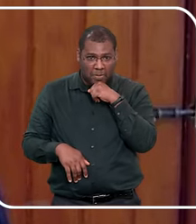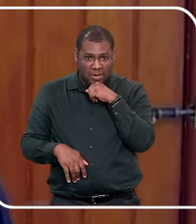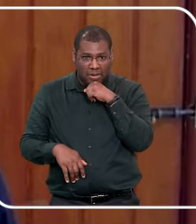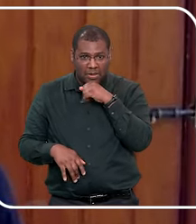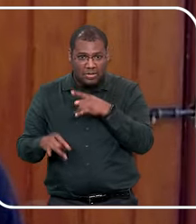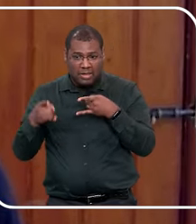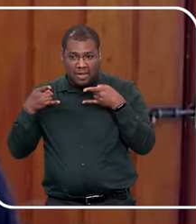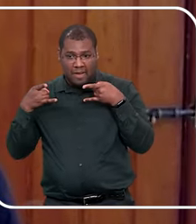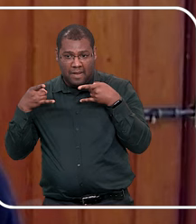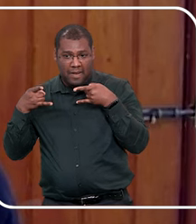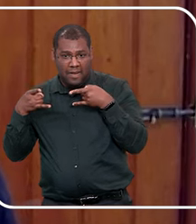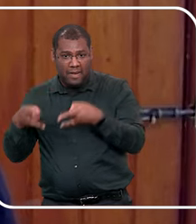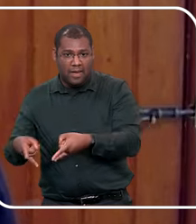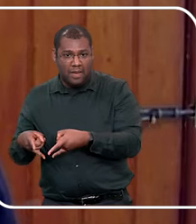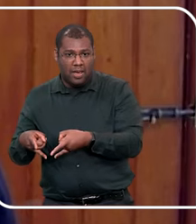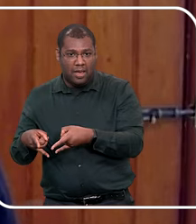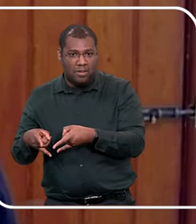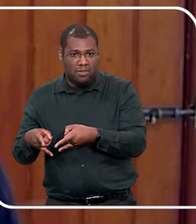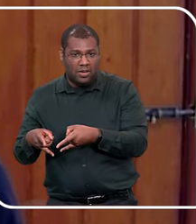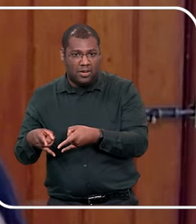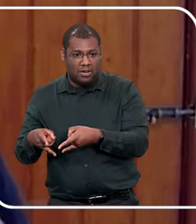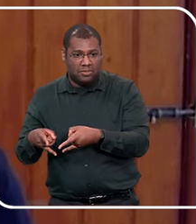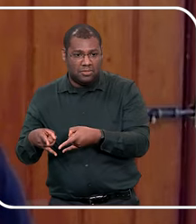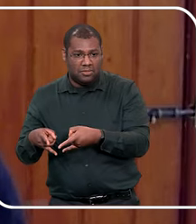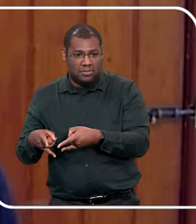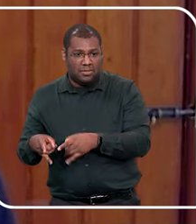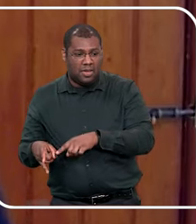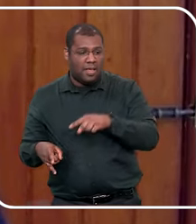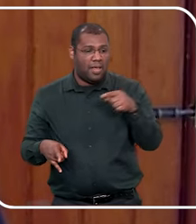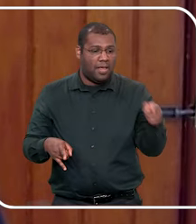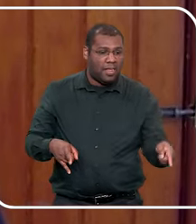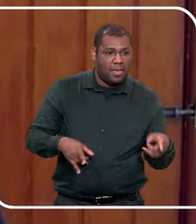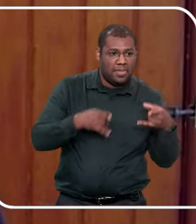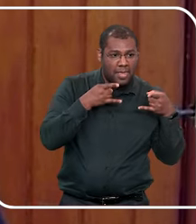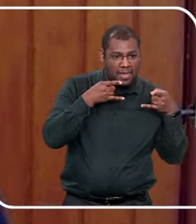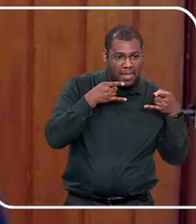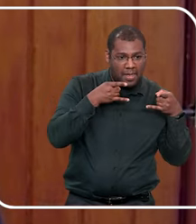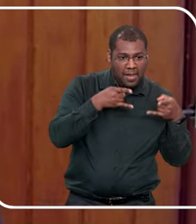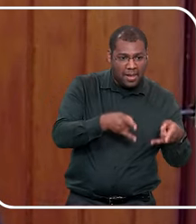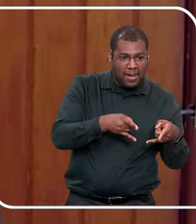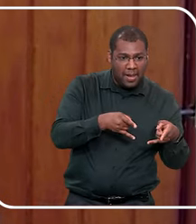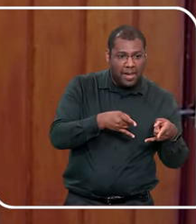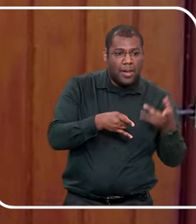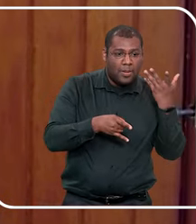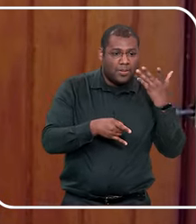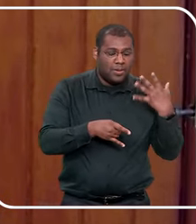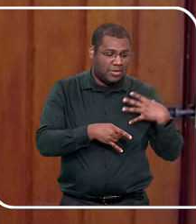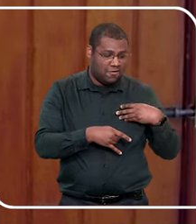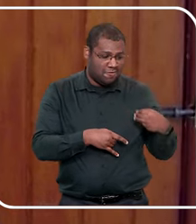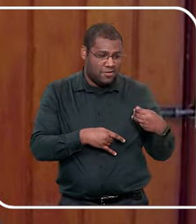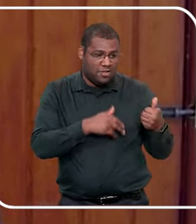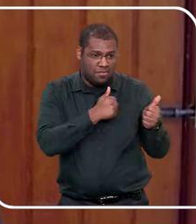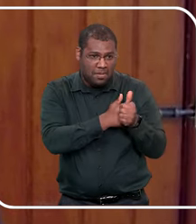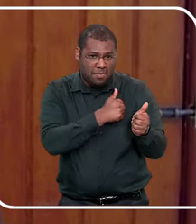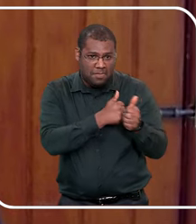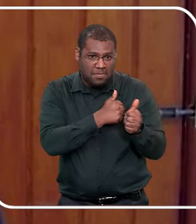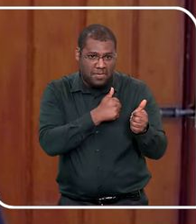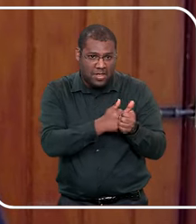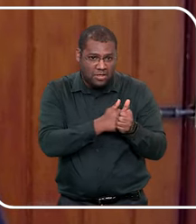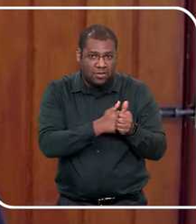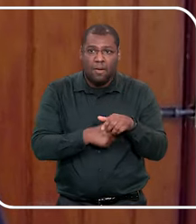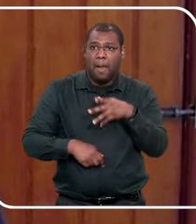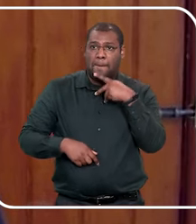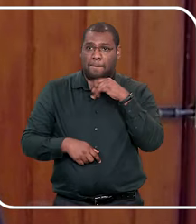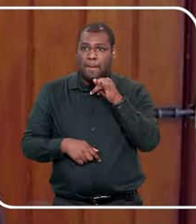bebê de um mês, dois meses, eu poderia ter relação sexual com meu marido ali, porque é só um bebê que tá dormindo, o